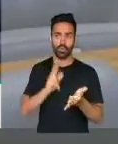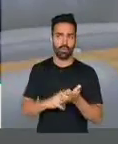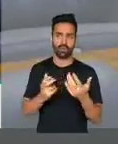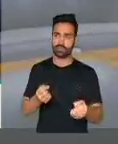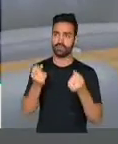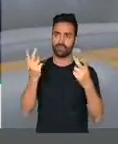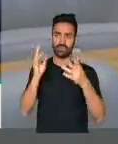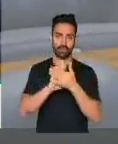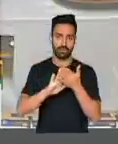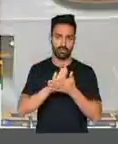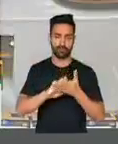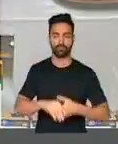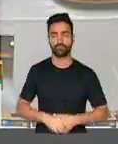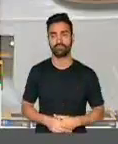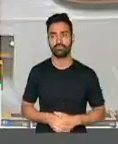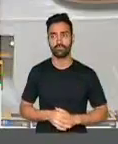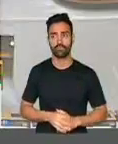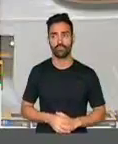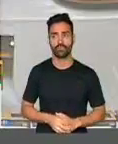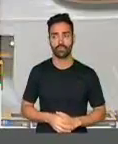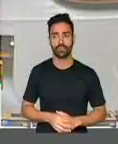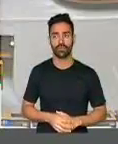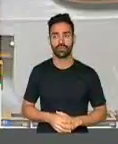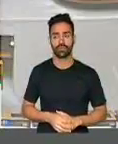vamos divulgar na voz do Brasil. Valdemar Cabo Sabini e depois Valdemar Pereira.